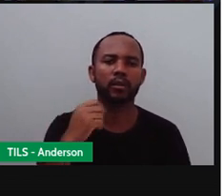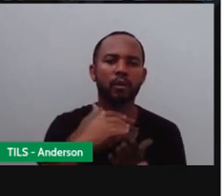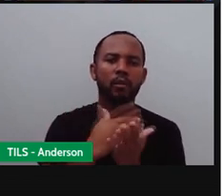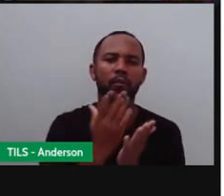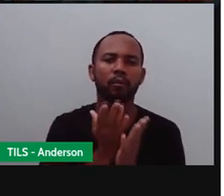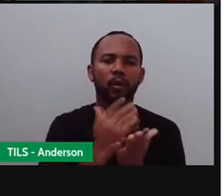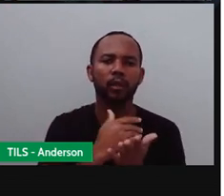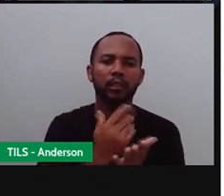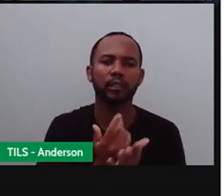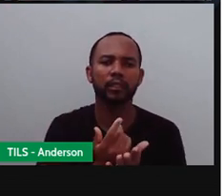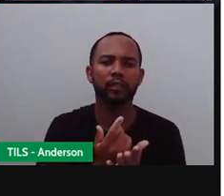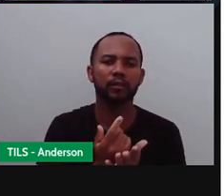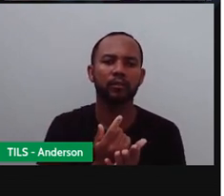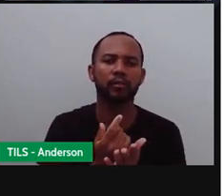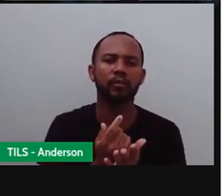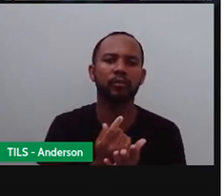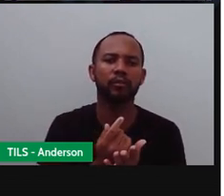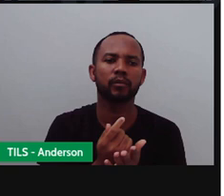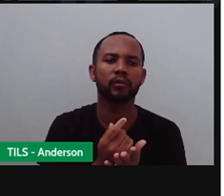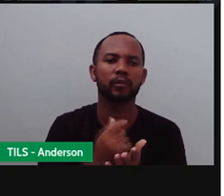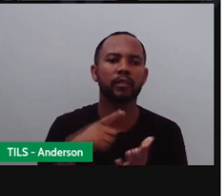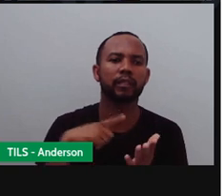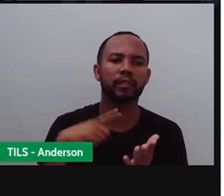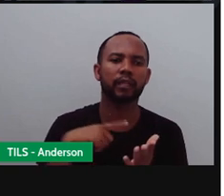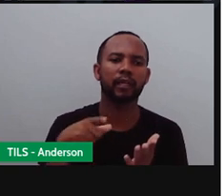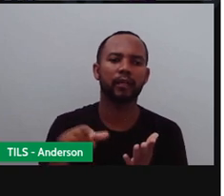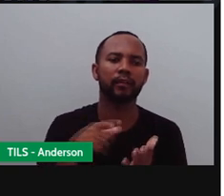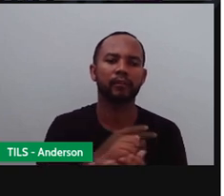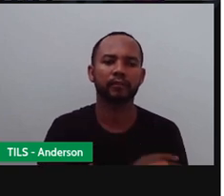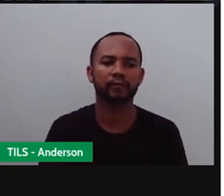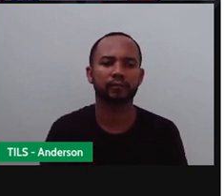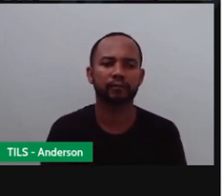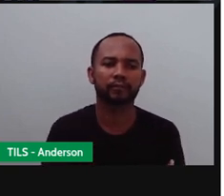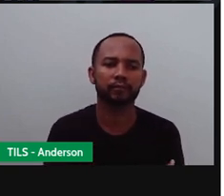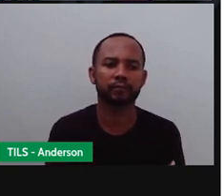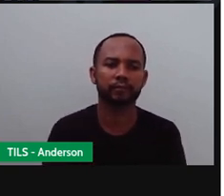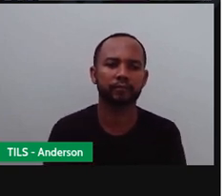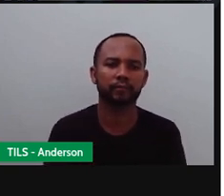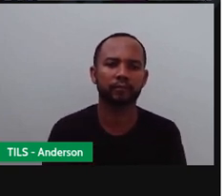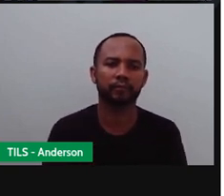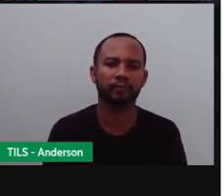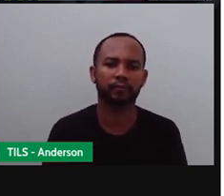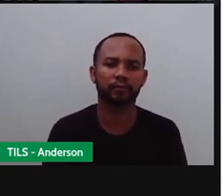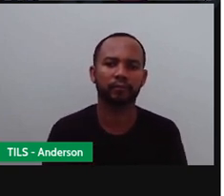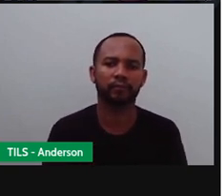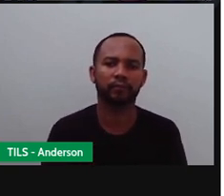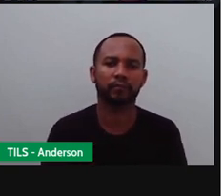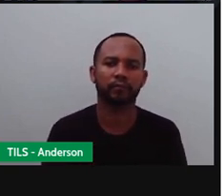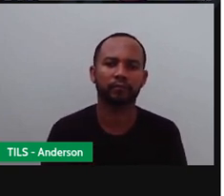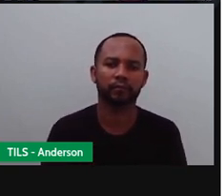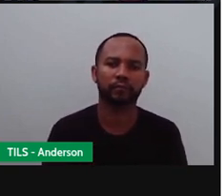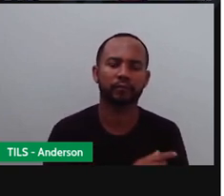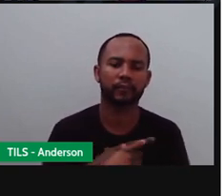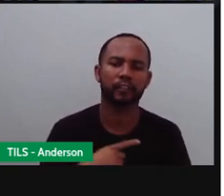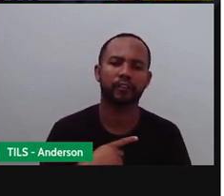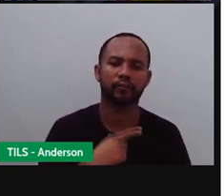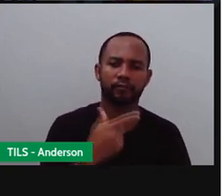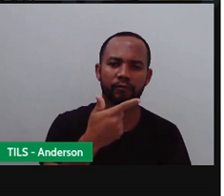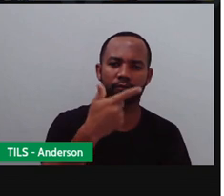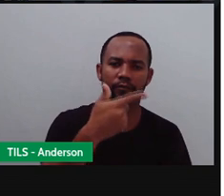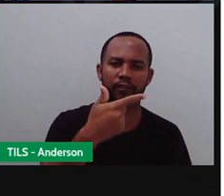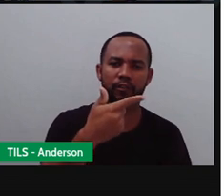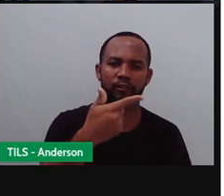Massinha de macarrão. Bom, ali eu tenho 29, certo? 29. Beleza. Eu tenho que colocar